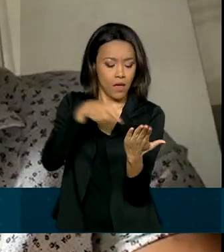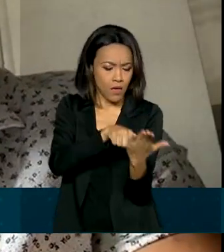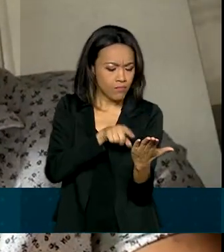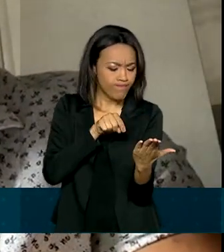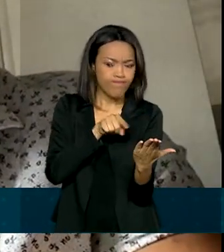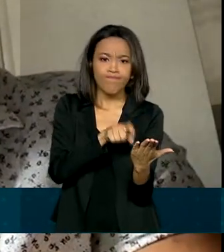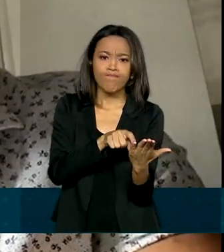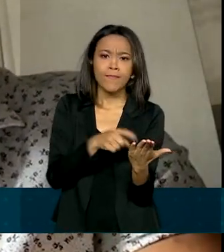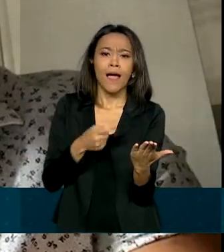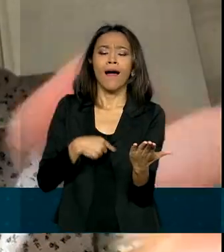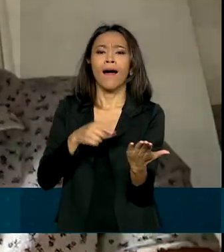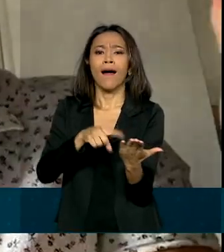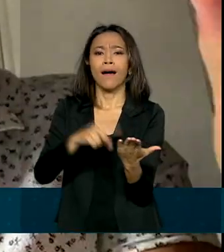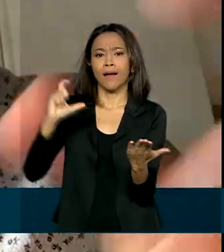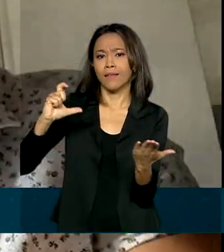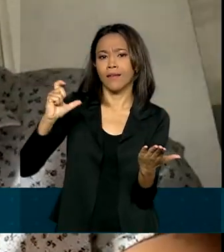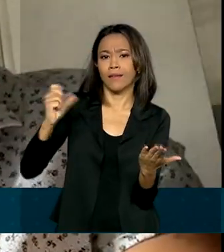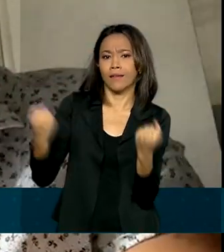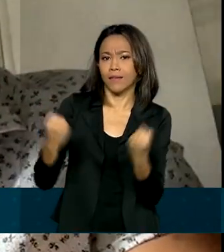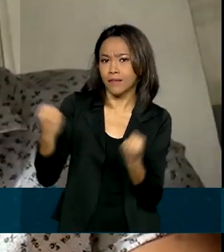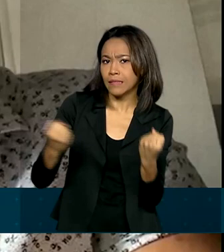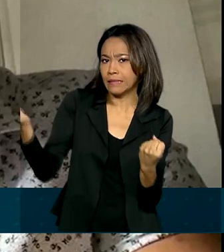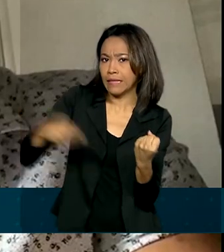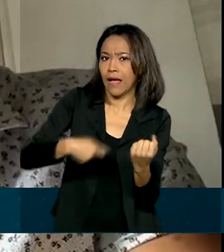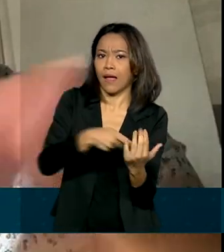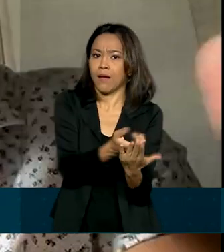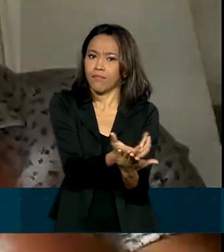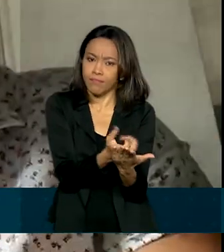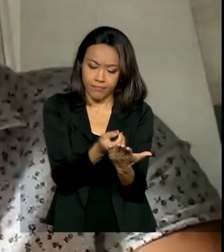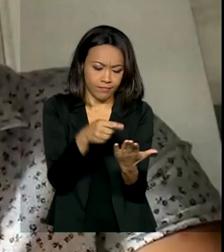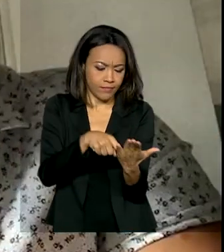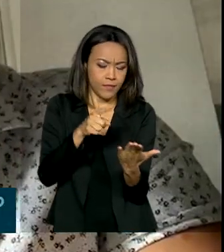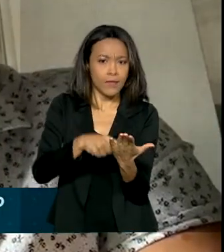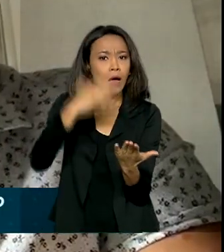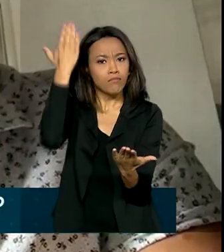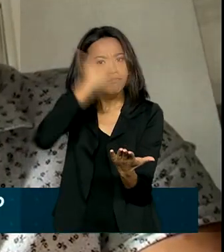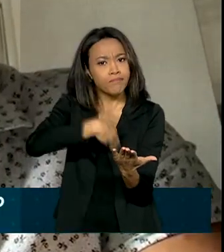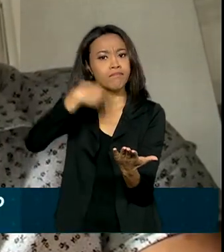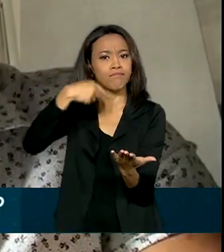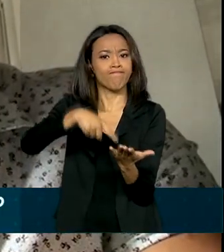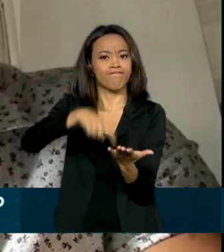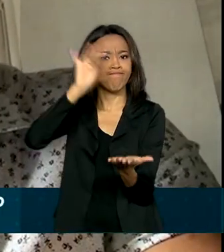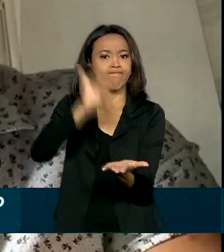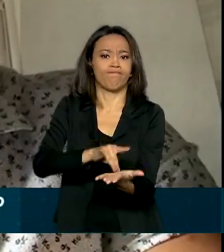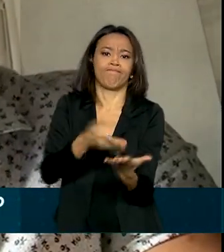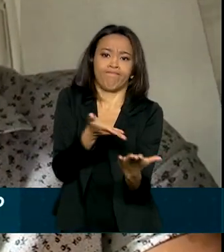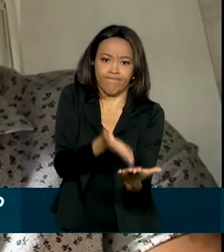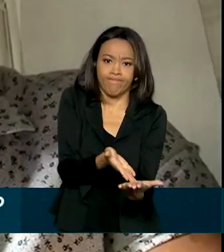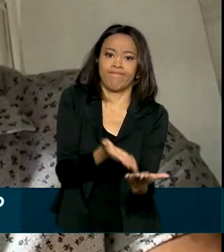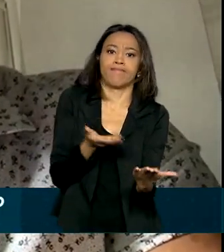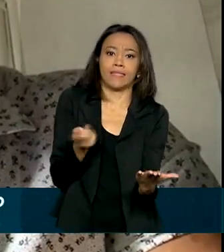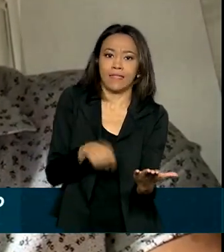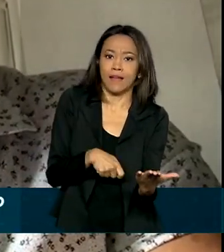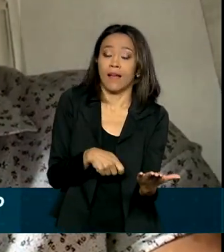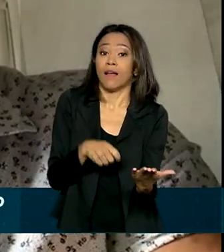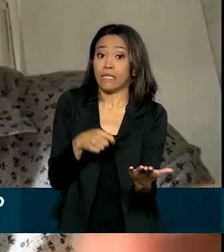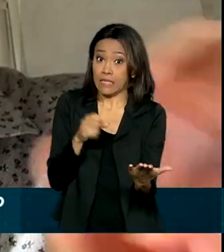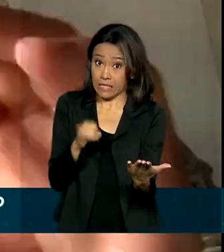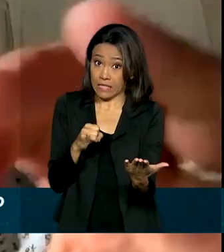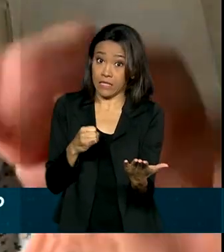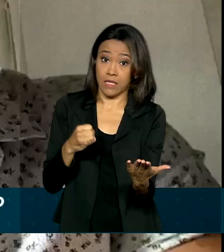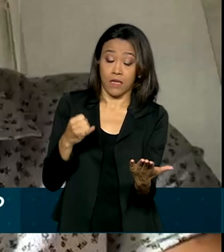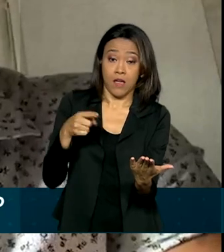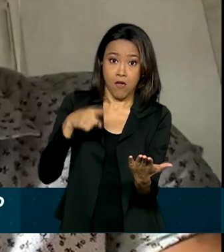a CNH e já tem uma autenticação digital. Ou seja, quem quiser verificar a autenticidade do